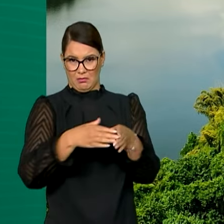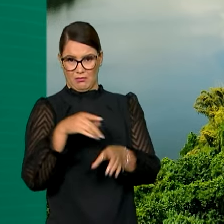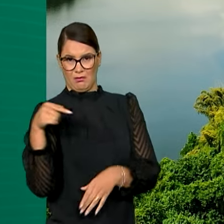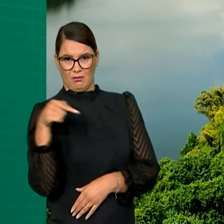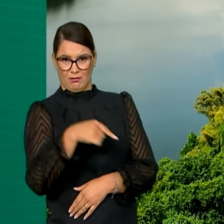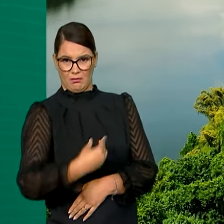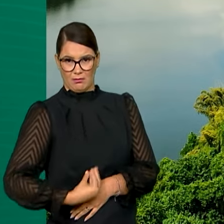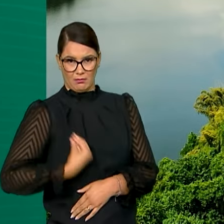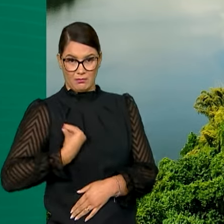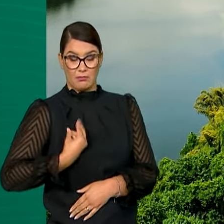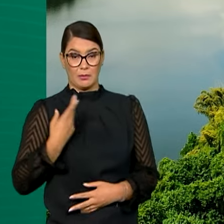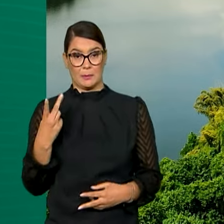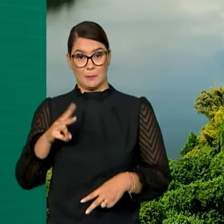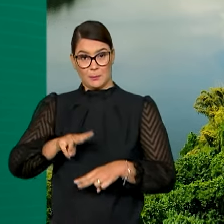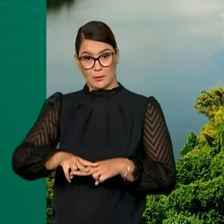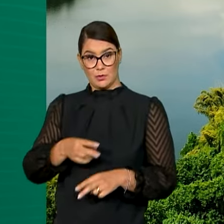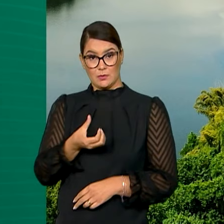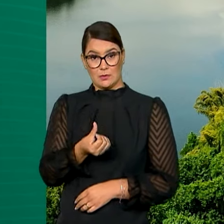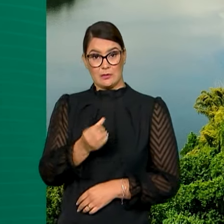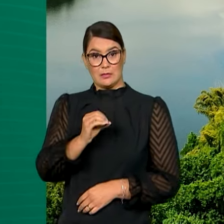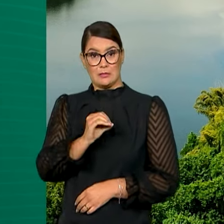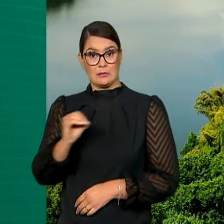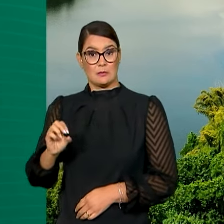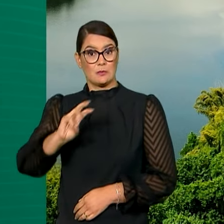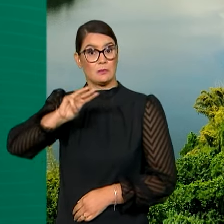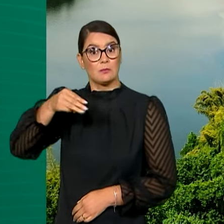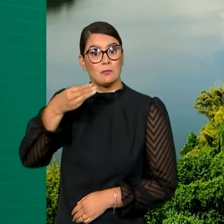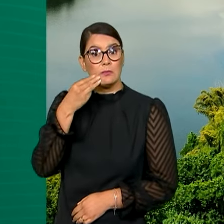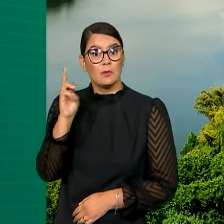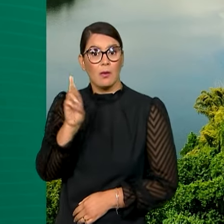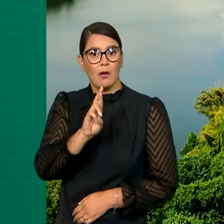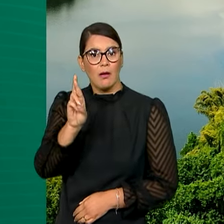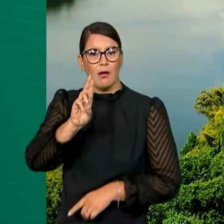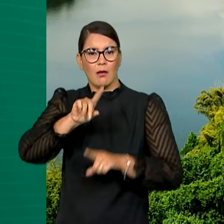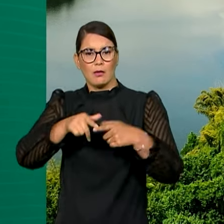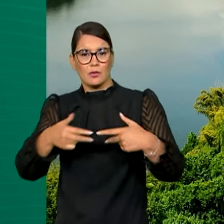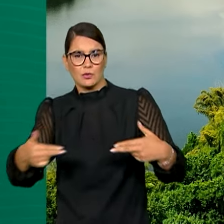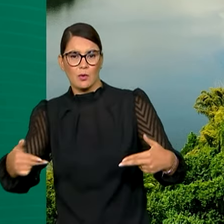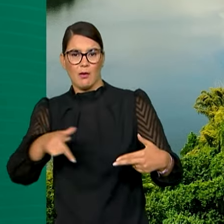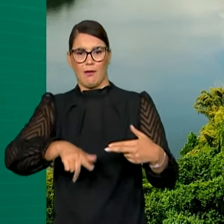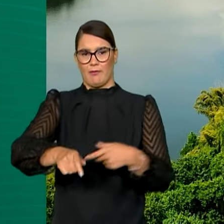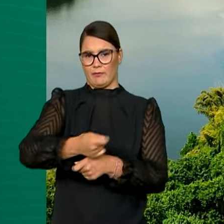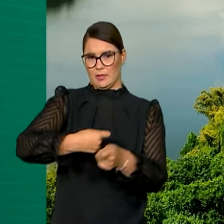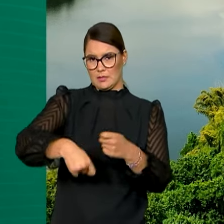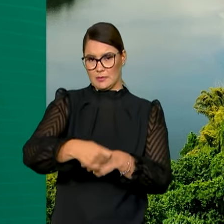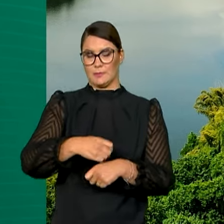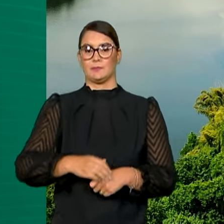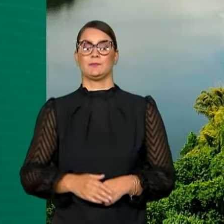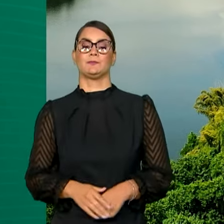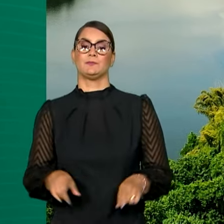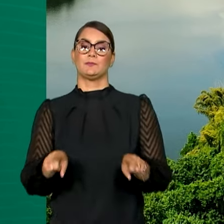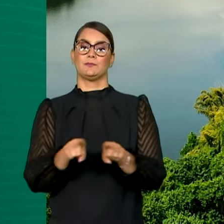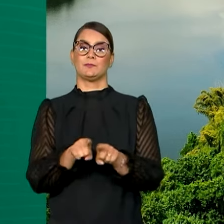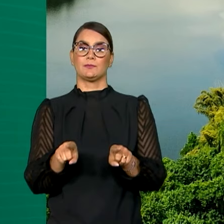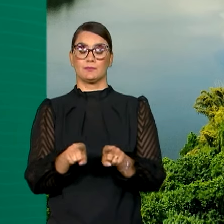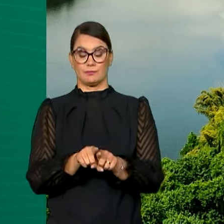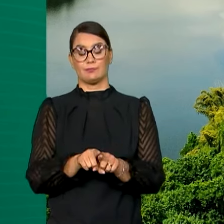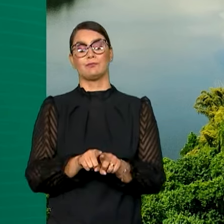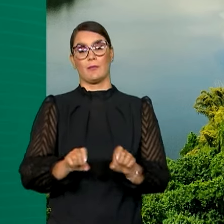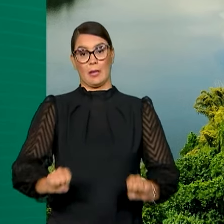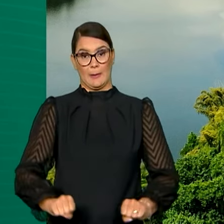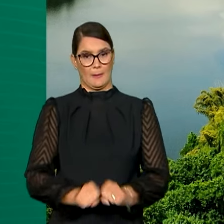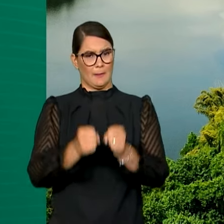região e apreendidos 600 milhões de reais em patrimônios e recursos financeiros. Além disso, foram